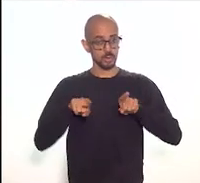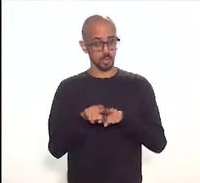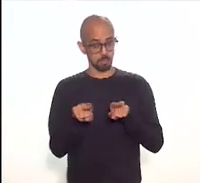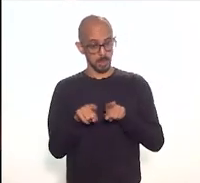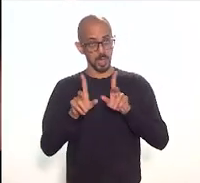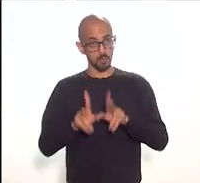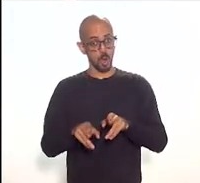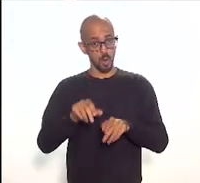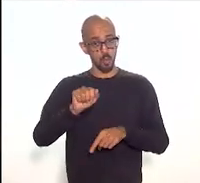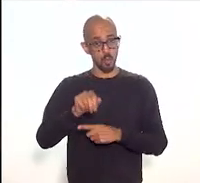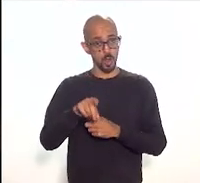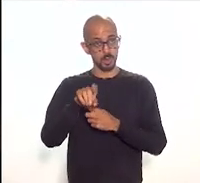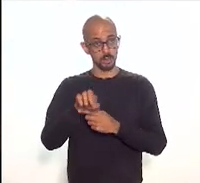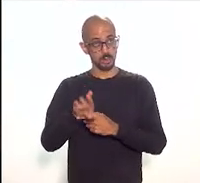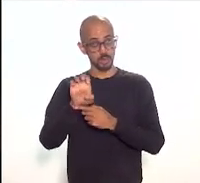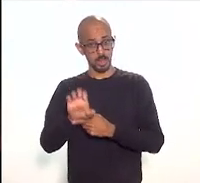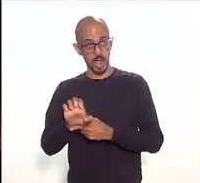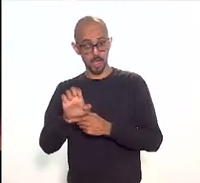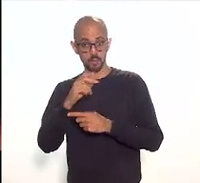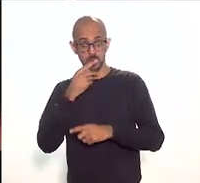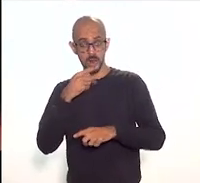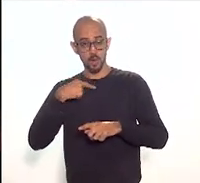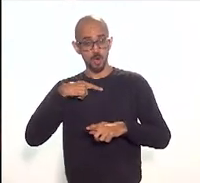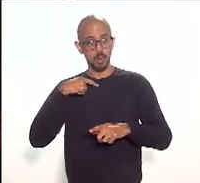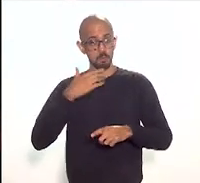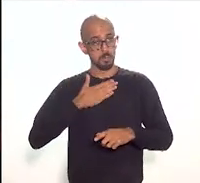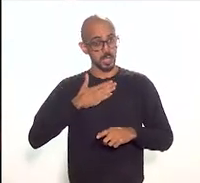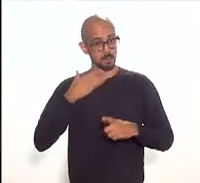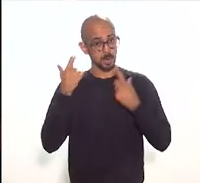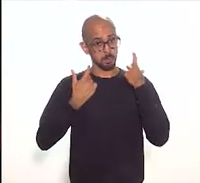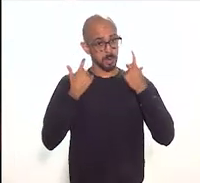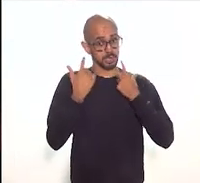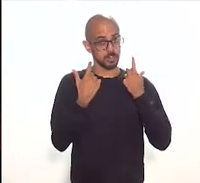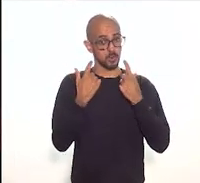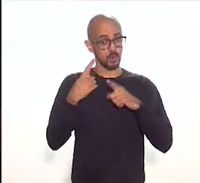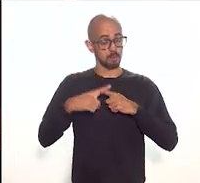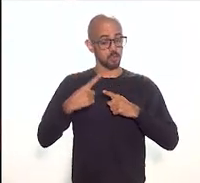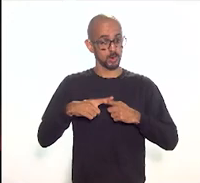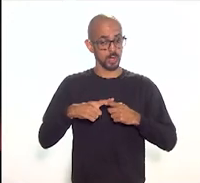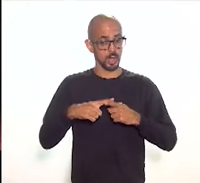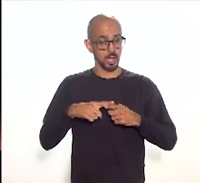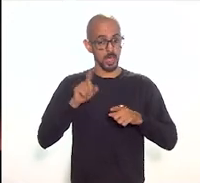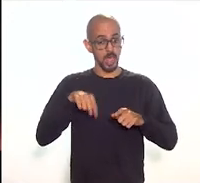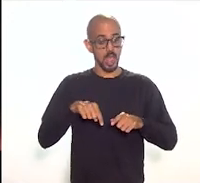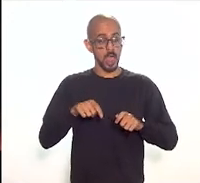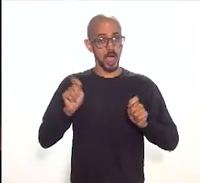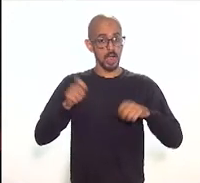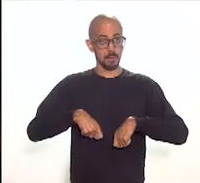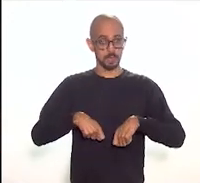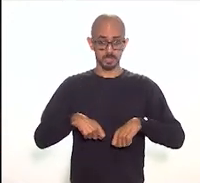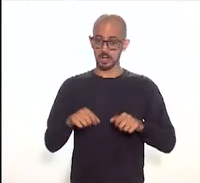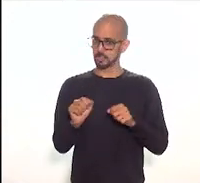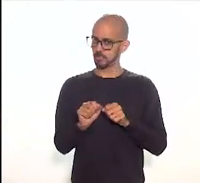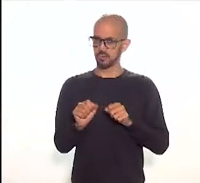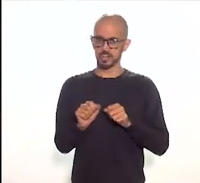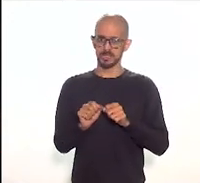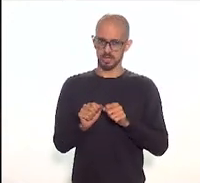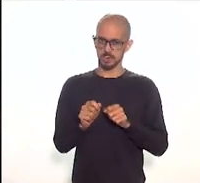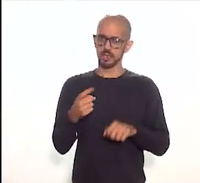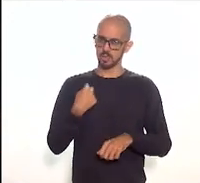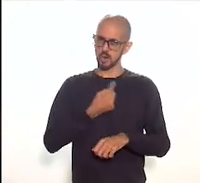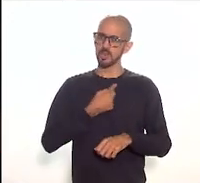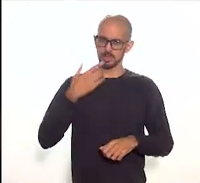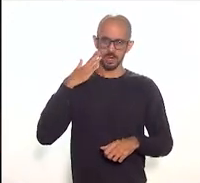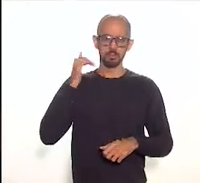o André colocou logo no início eu também tenho muita preocupação com a viabilidade da gestão disso sabemos como é